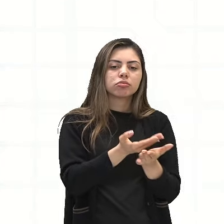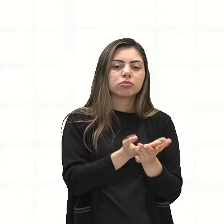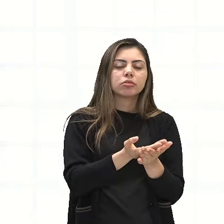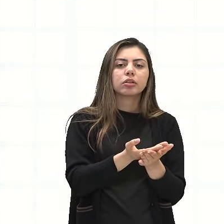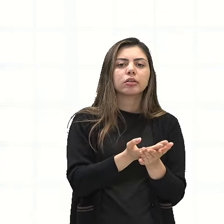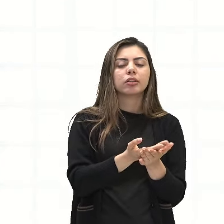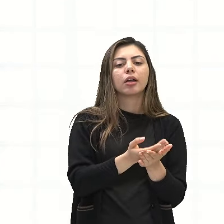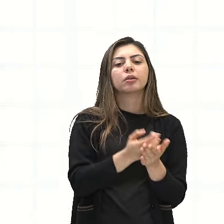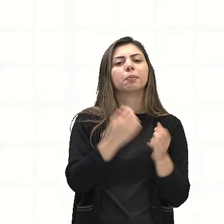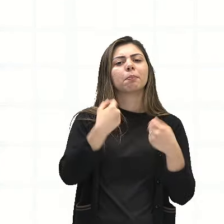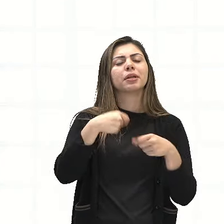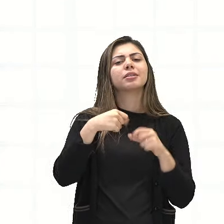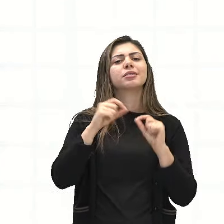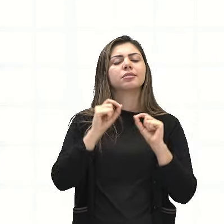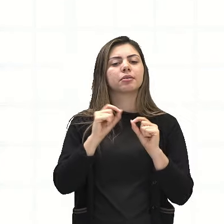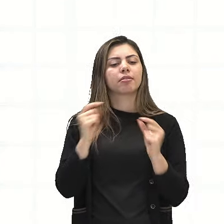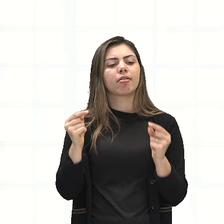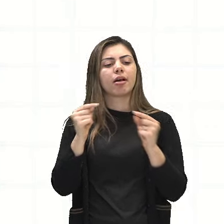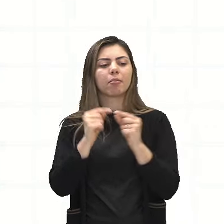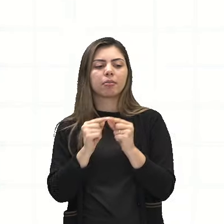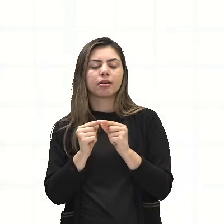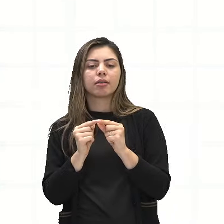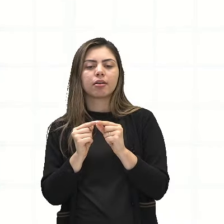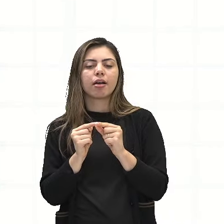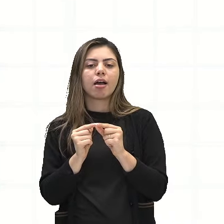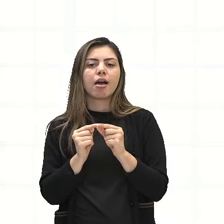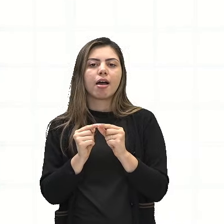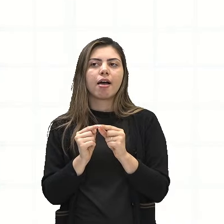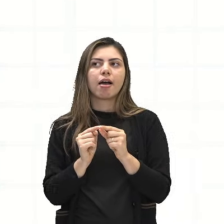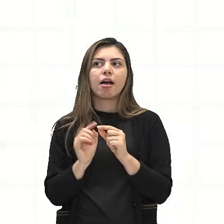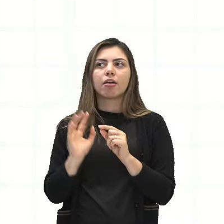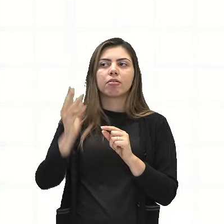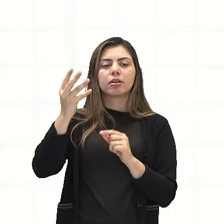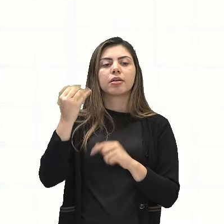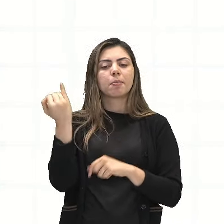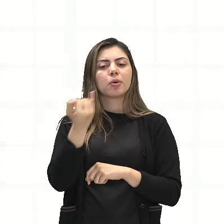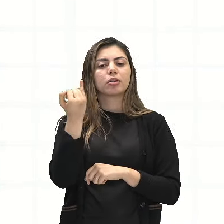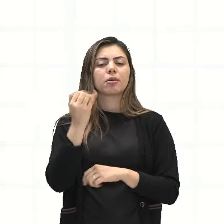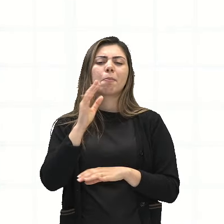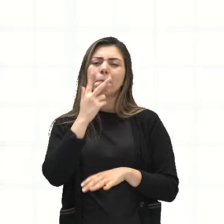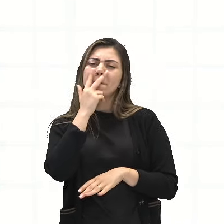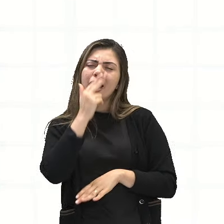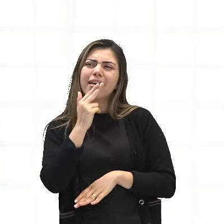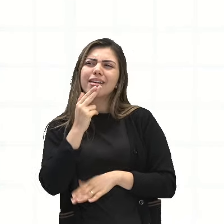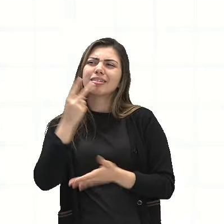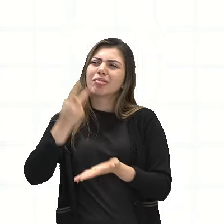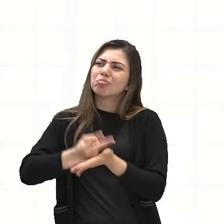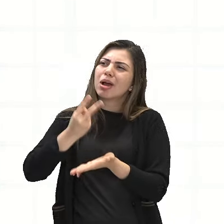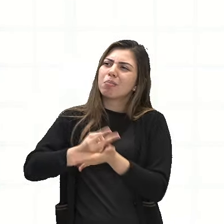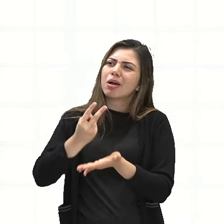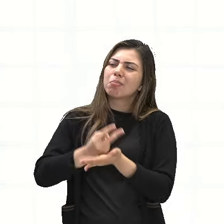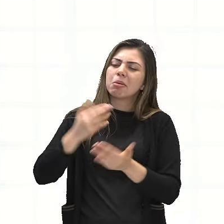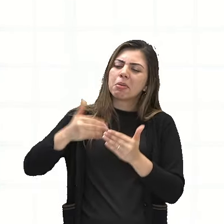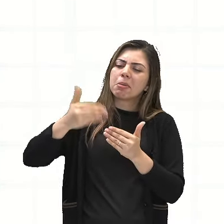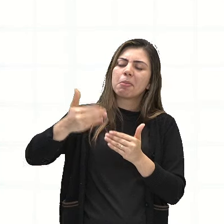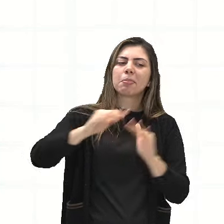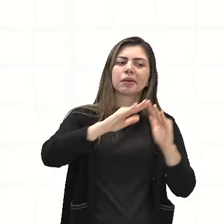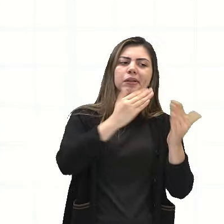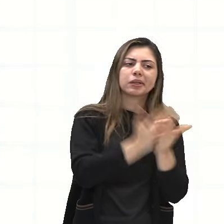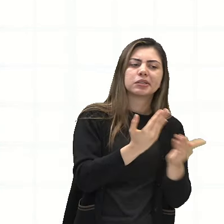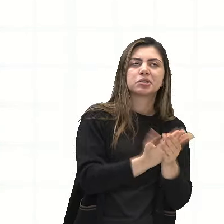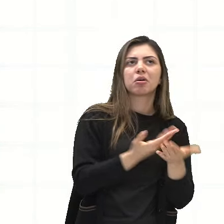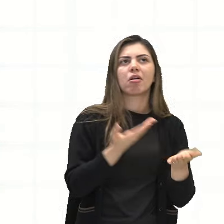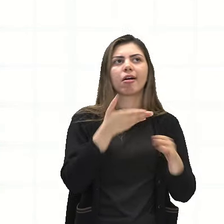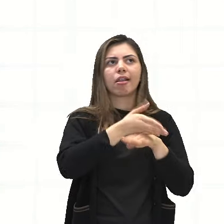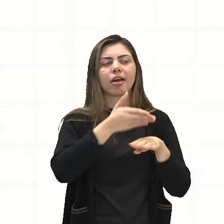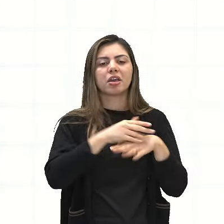ressignificar, mesmo que pareça ser repetitivo, estar na escola ou estudando todos esses